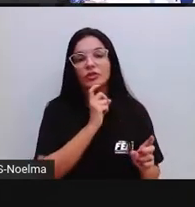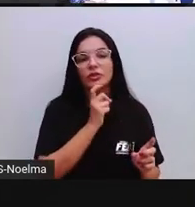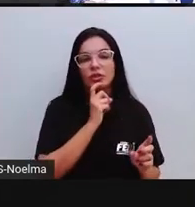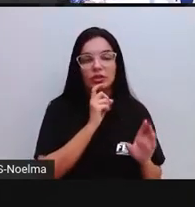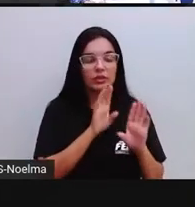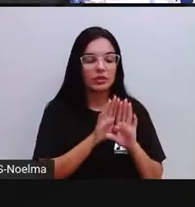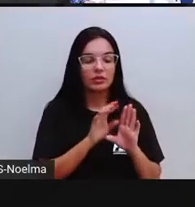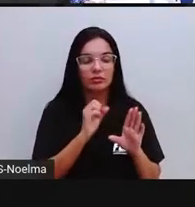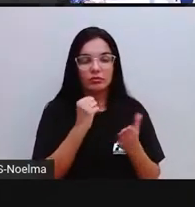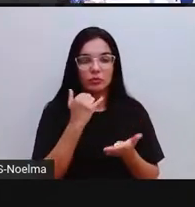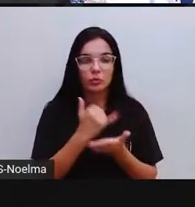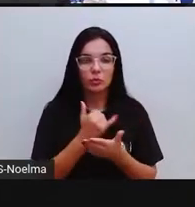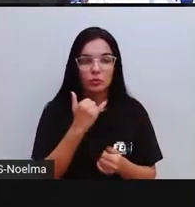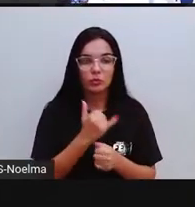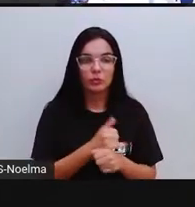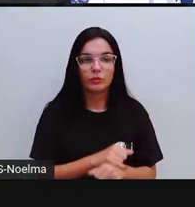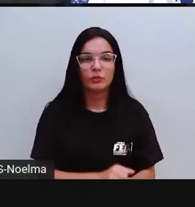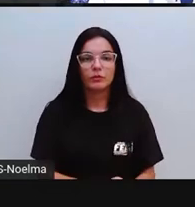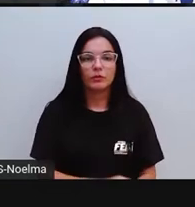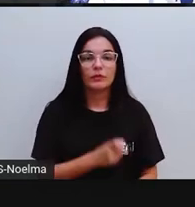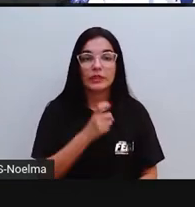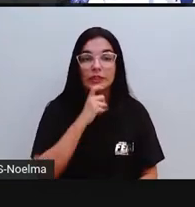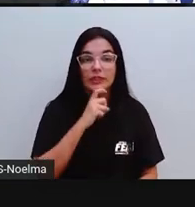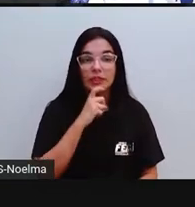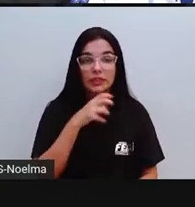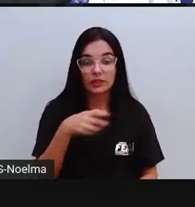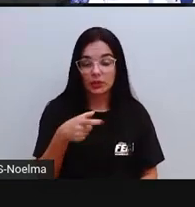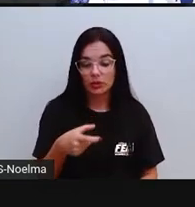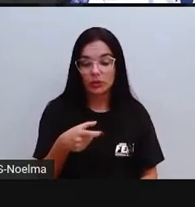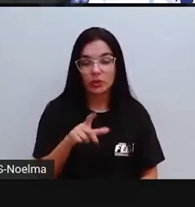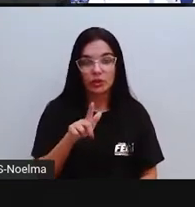Gelado. GELO,